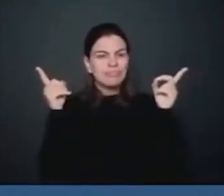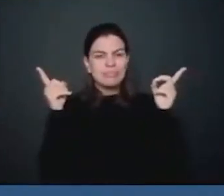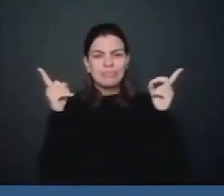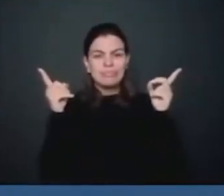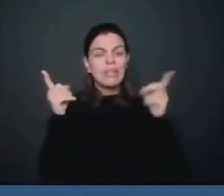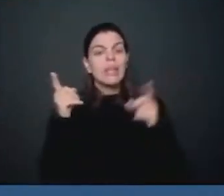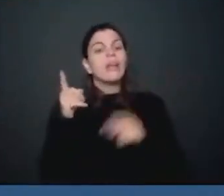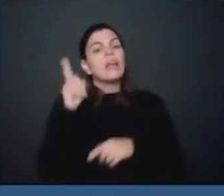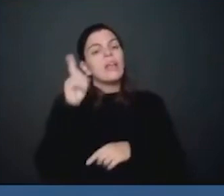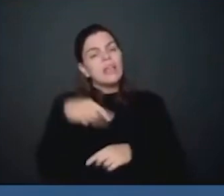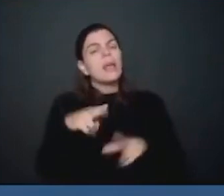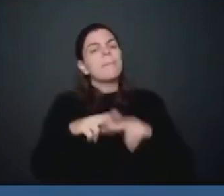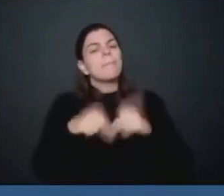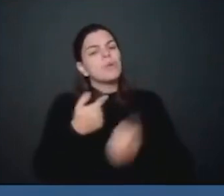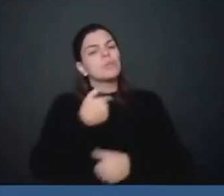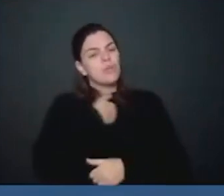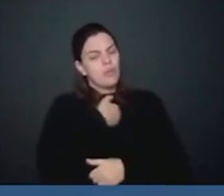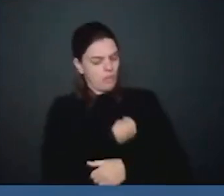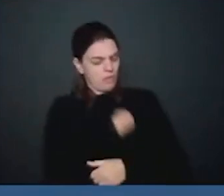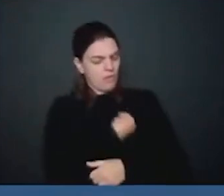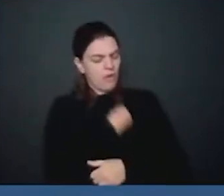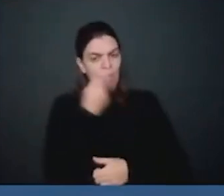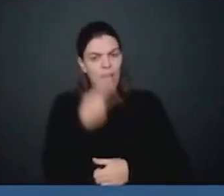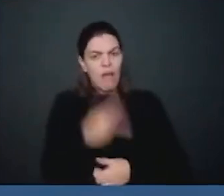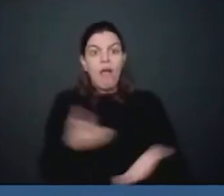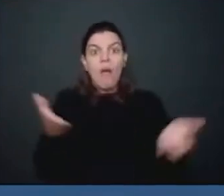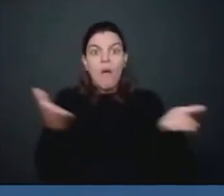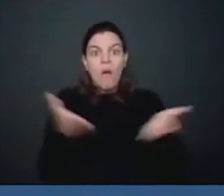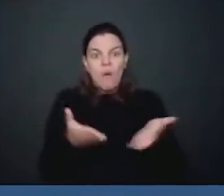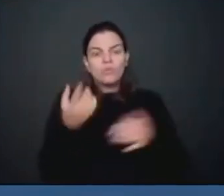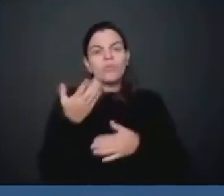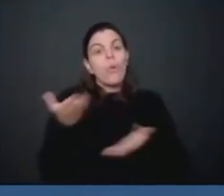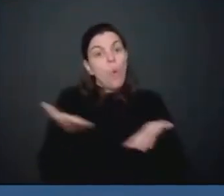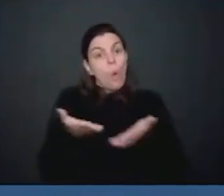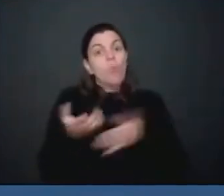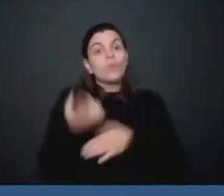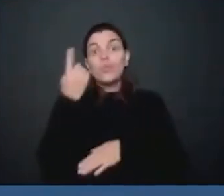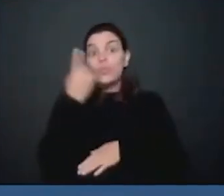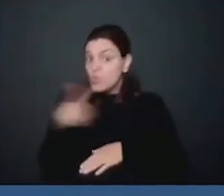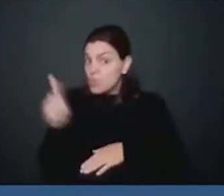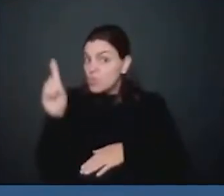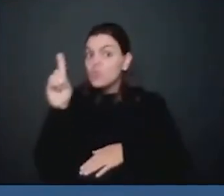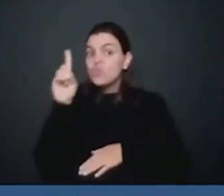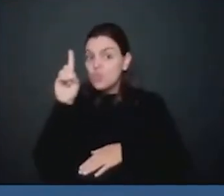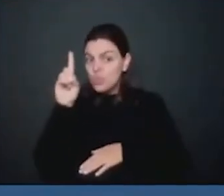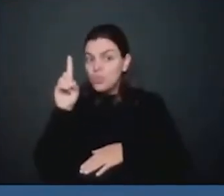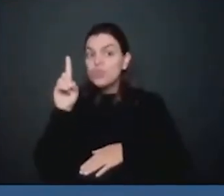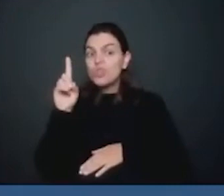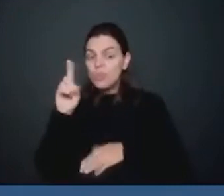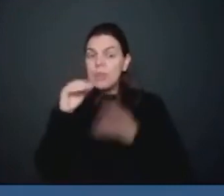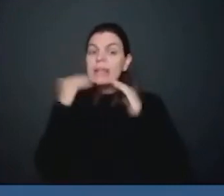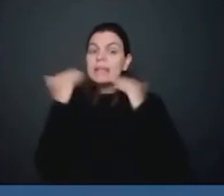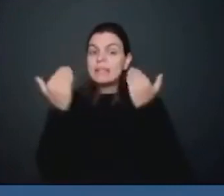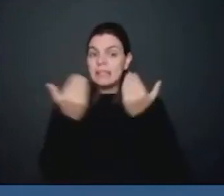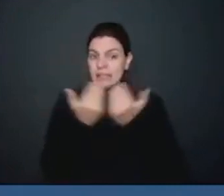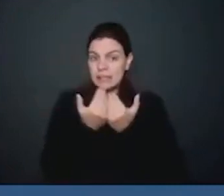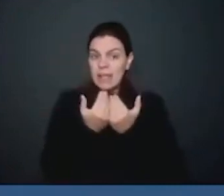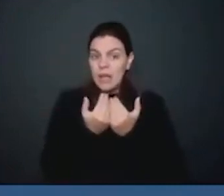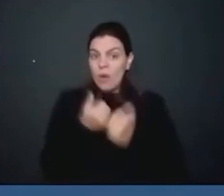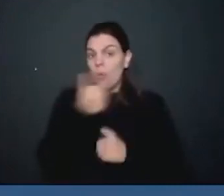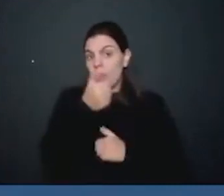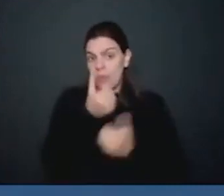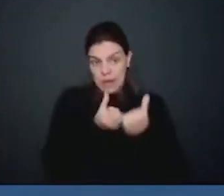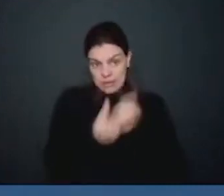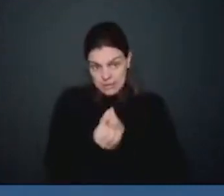hoje, mais uma vez, nesse último dia de sessão do primeiro semestre, pedindo para que a Prefeitura possa